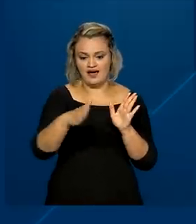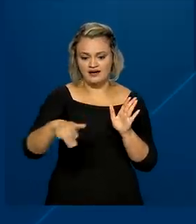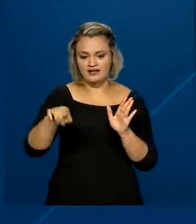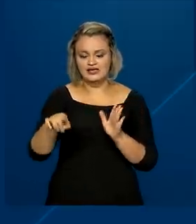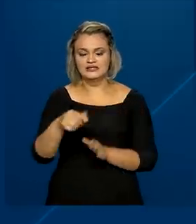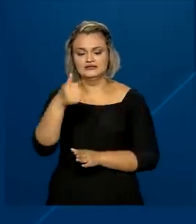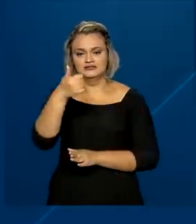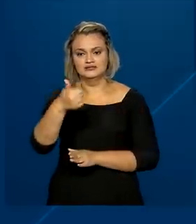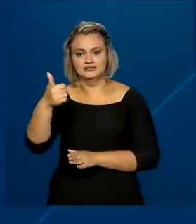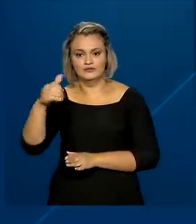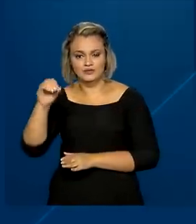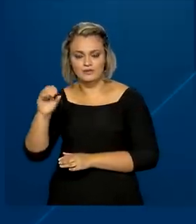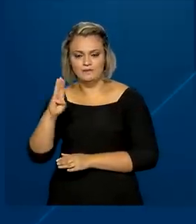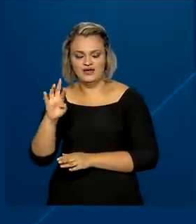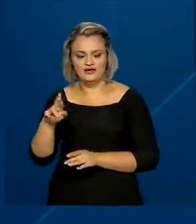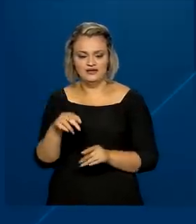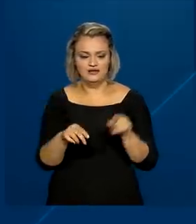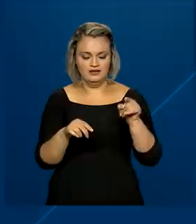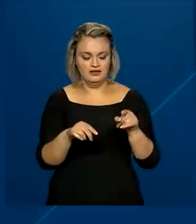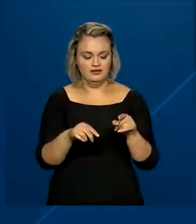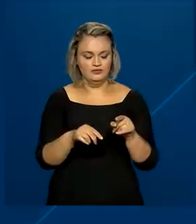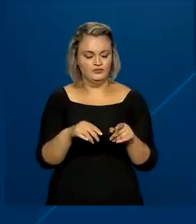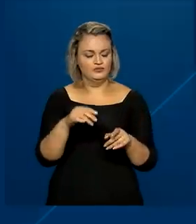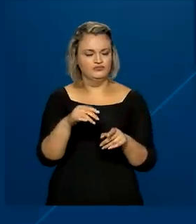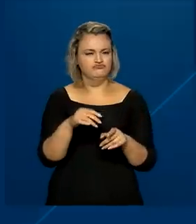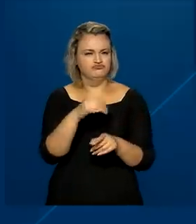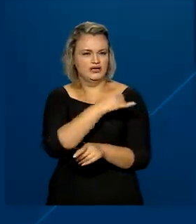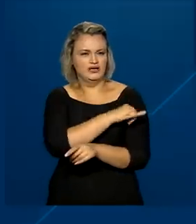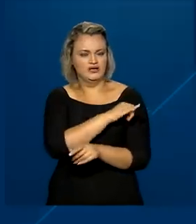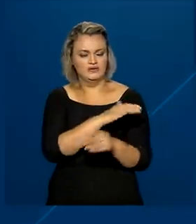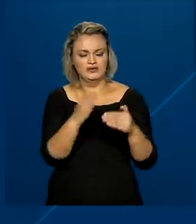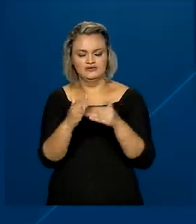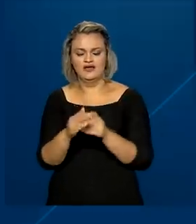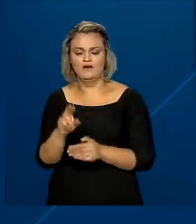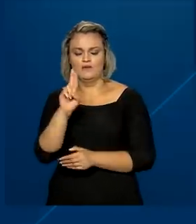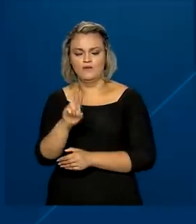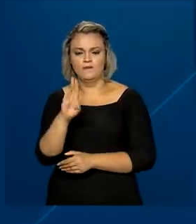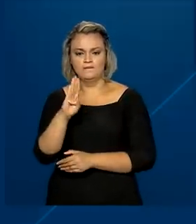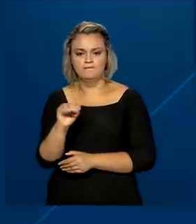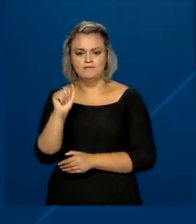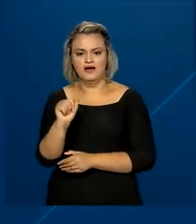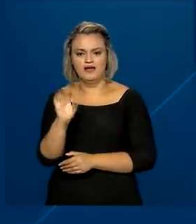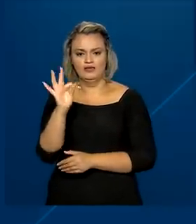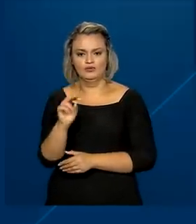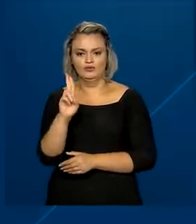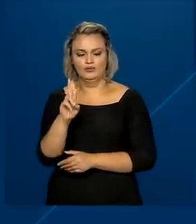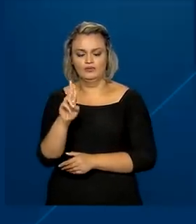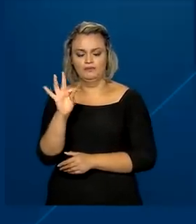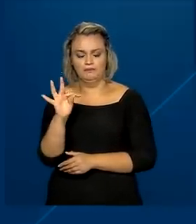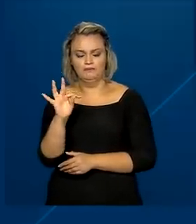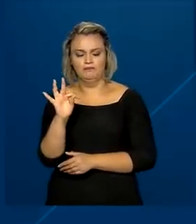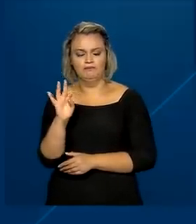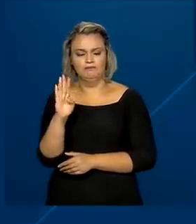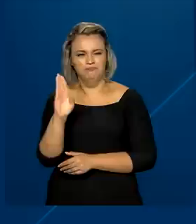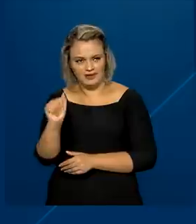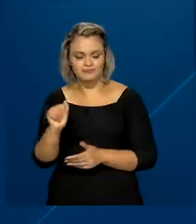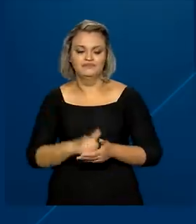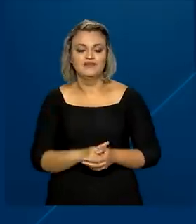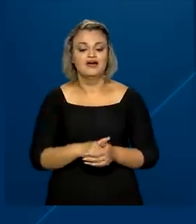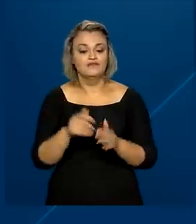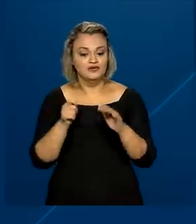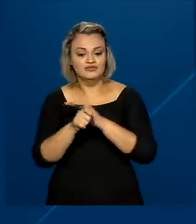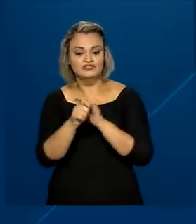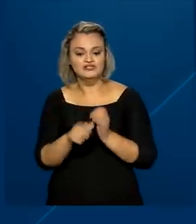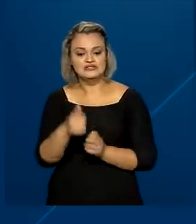da Rio Santos, entre o Rio de Janeiro e o Batuba, no litoral paulista. Nos próximos 30 anos, serão investidos cerca de 15